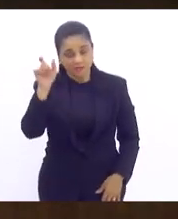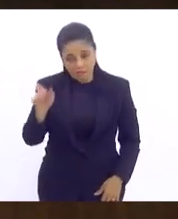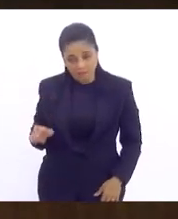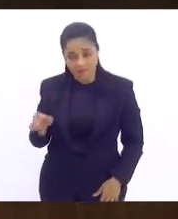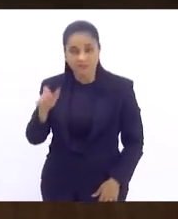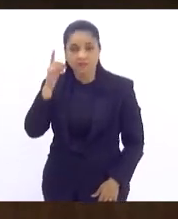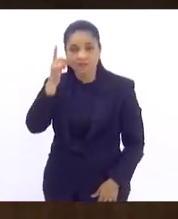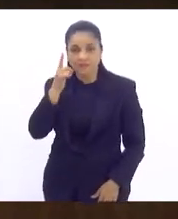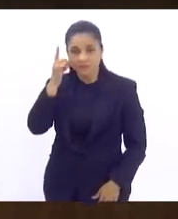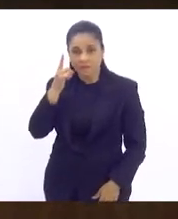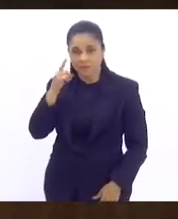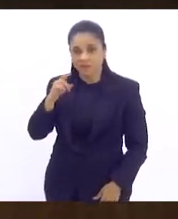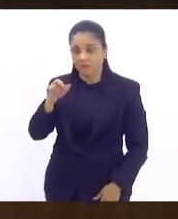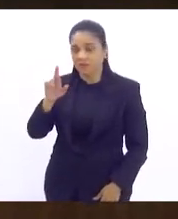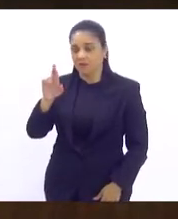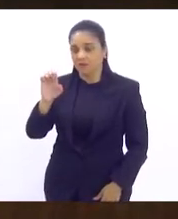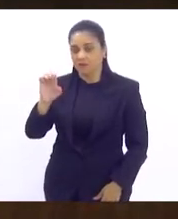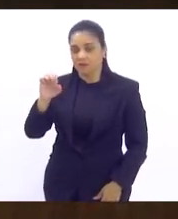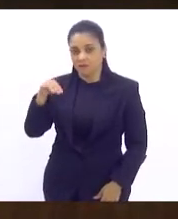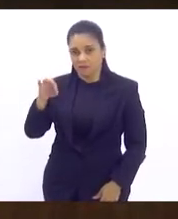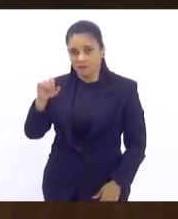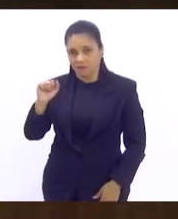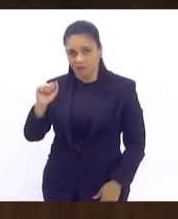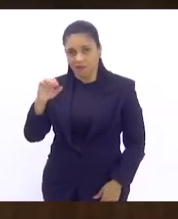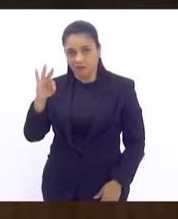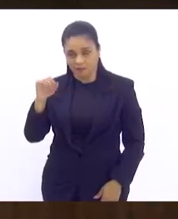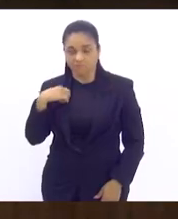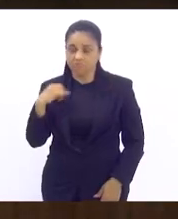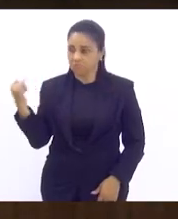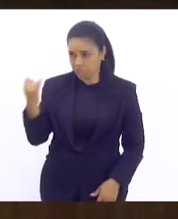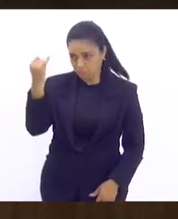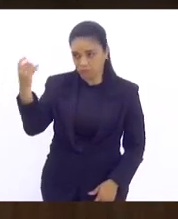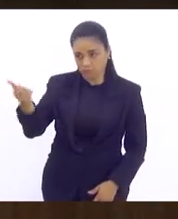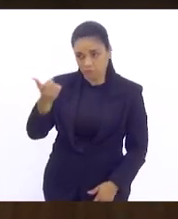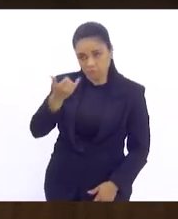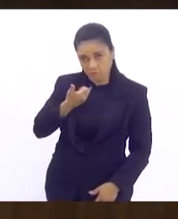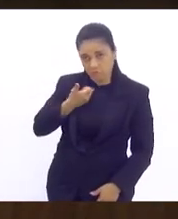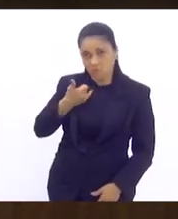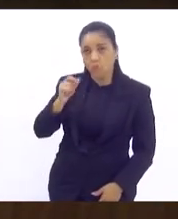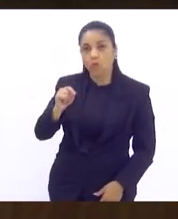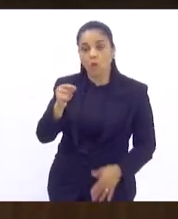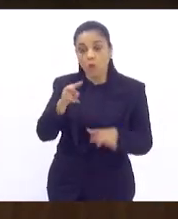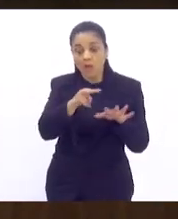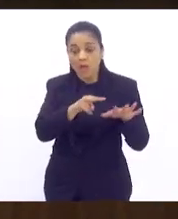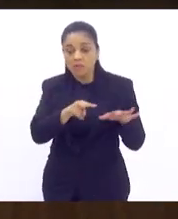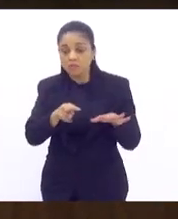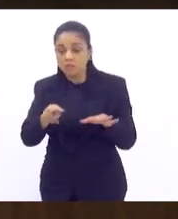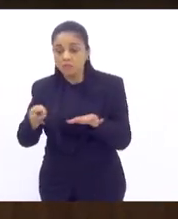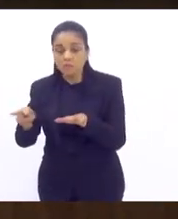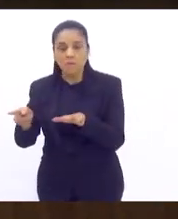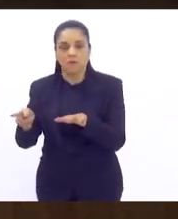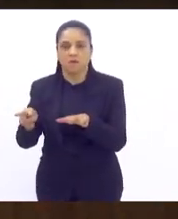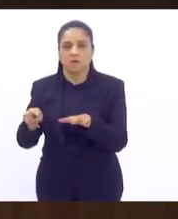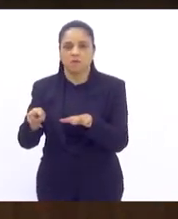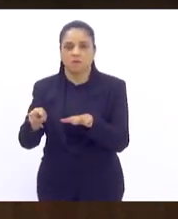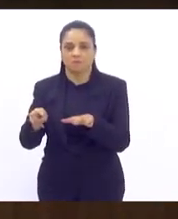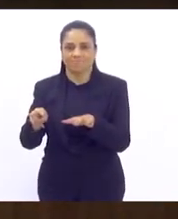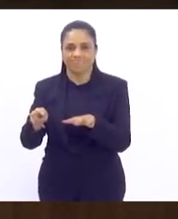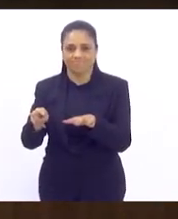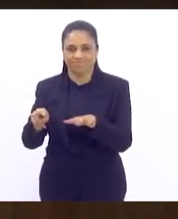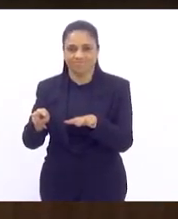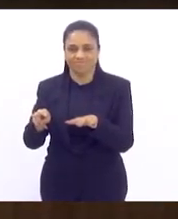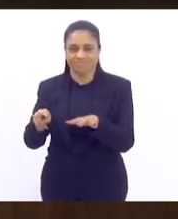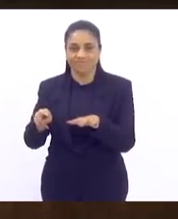está falando aqui é algo importante, salientou algo importante, que é de se criar uma semana. como existe a lei, o que a gente está